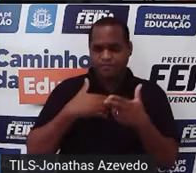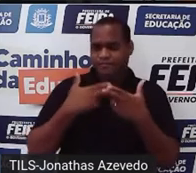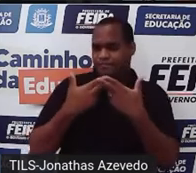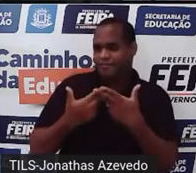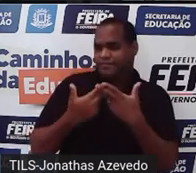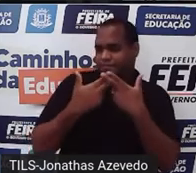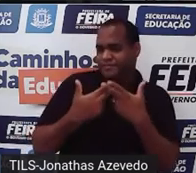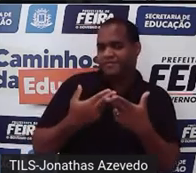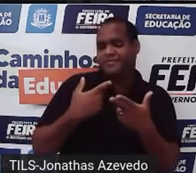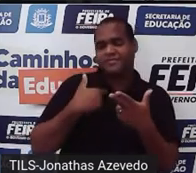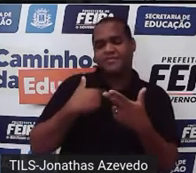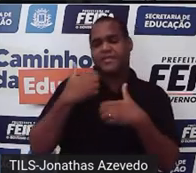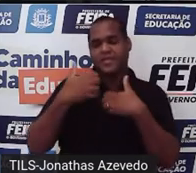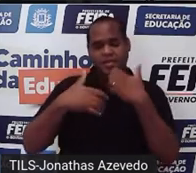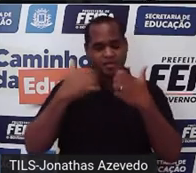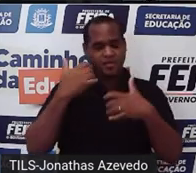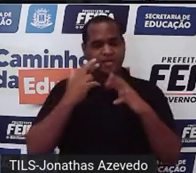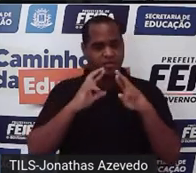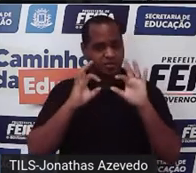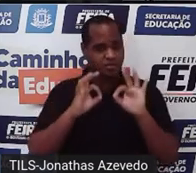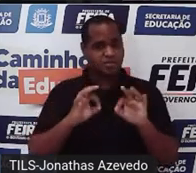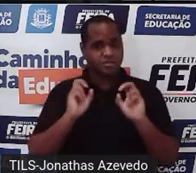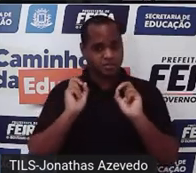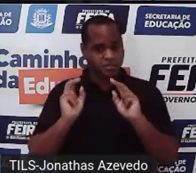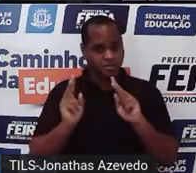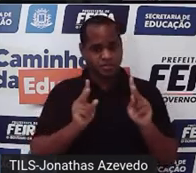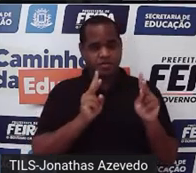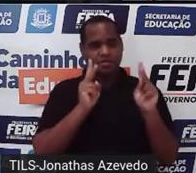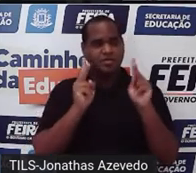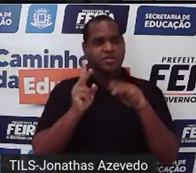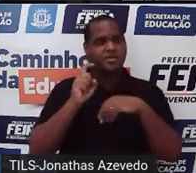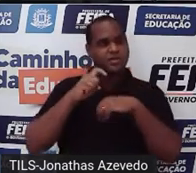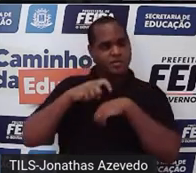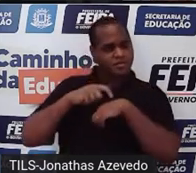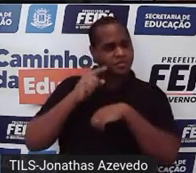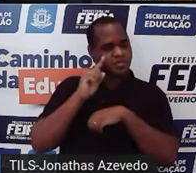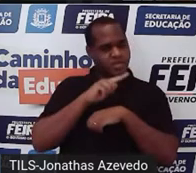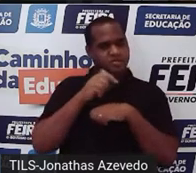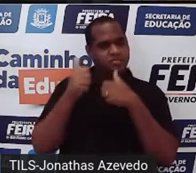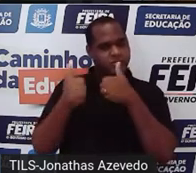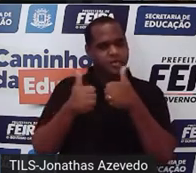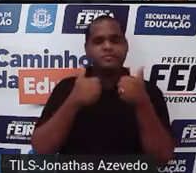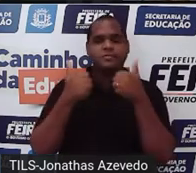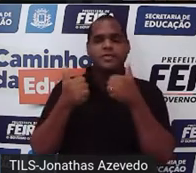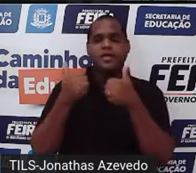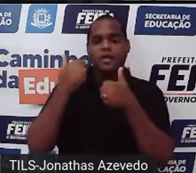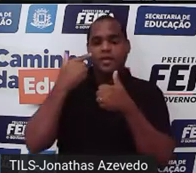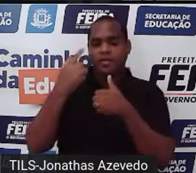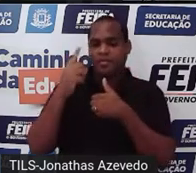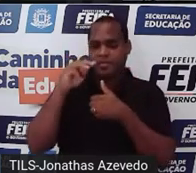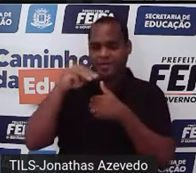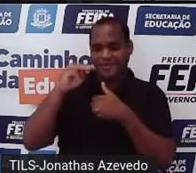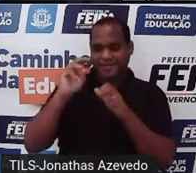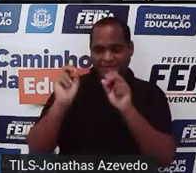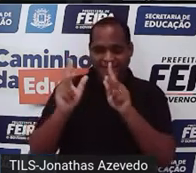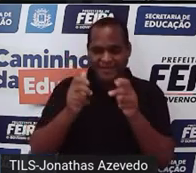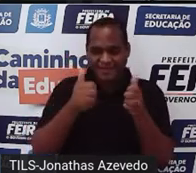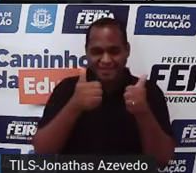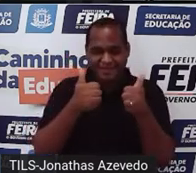busca da resposta correta, tá bom? E o tempo que eu vou te dar vai ser o tempo de um minutinho, beleza?